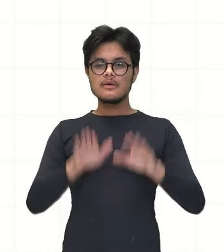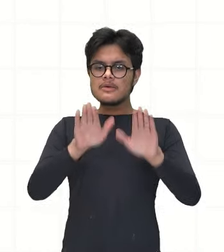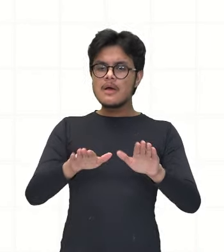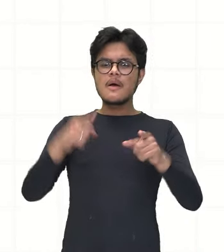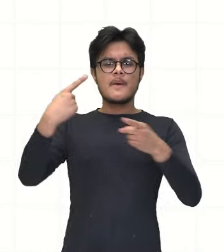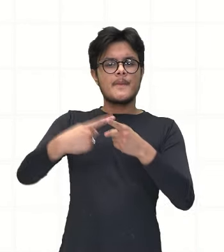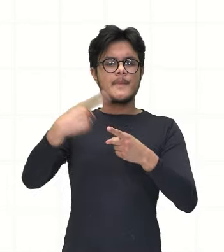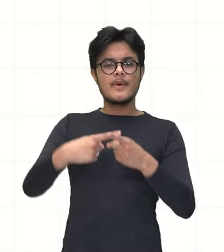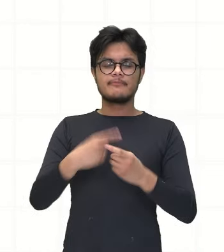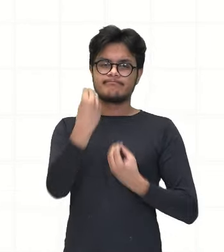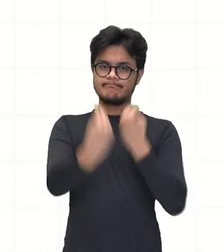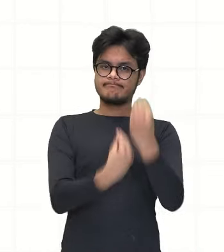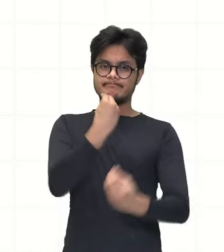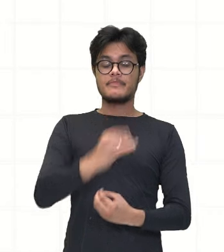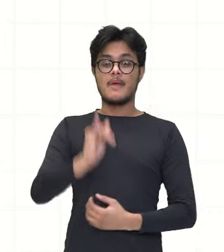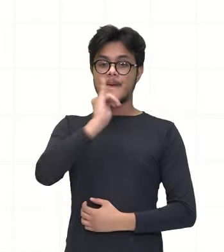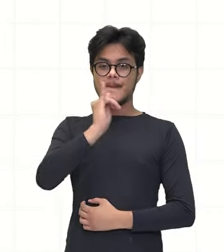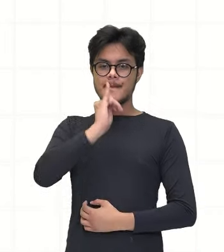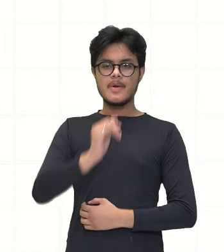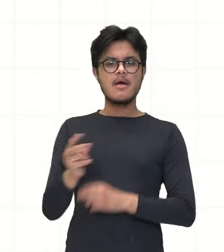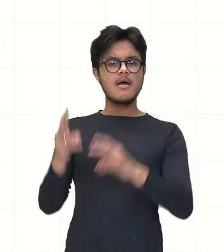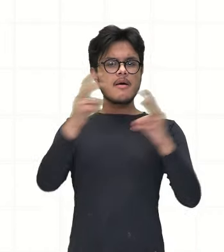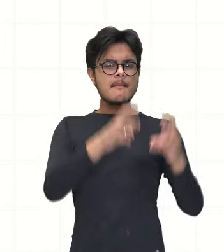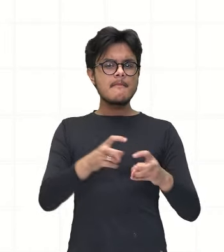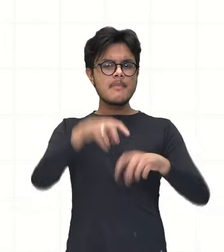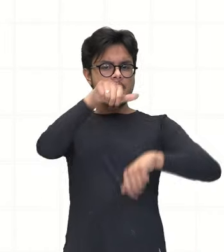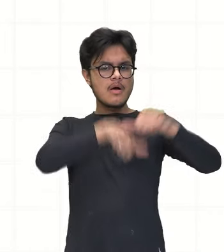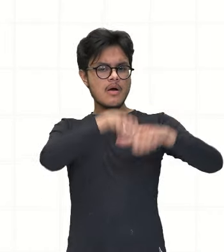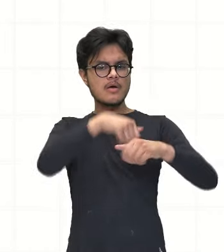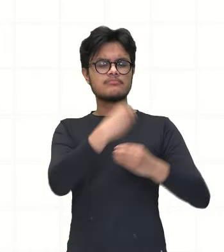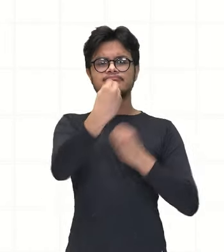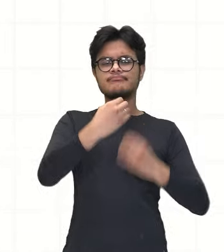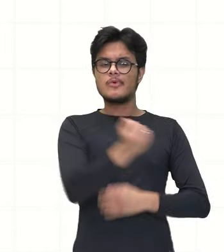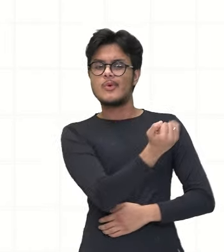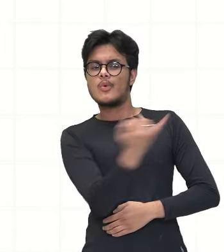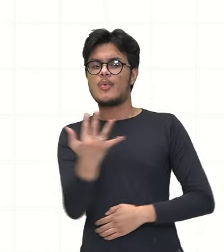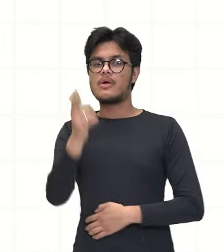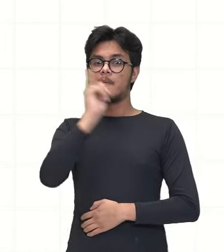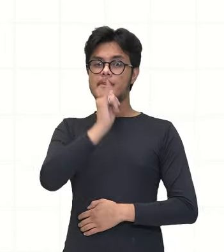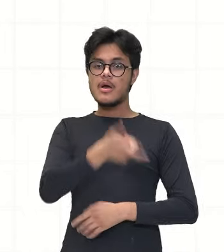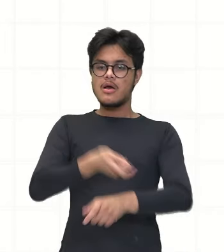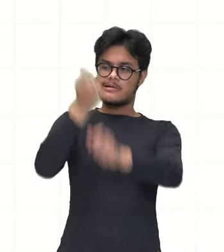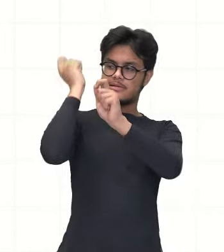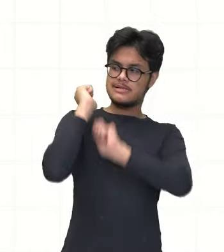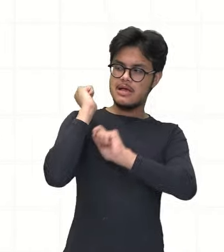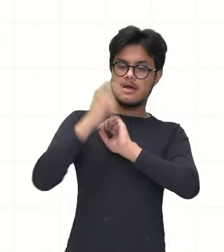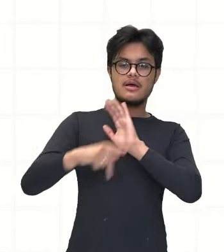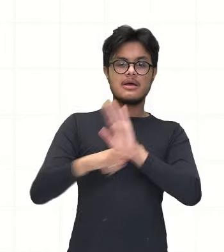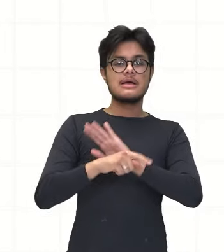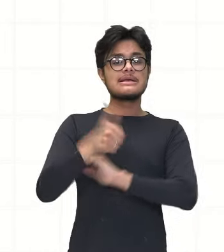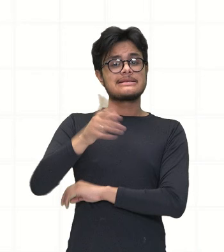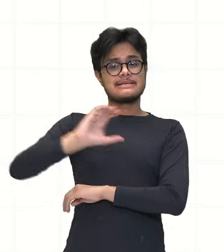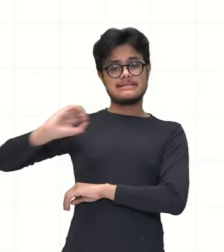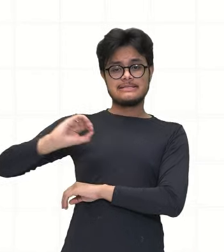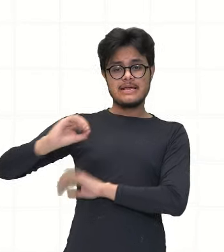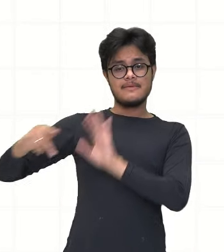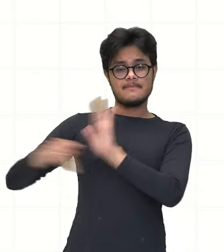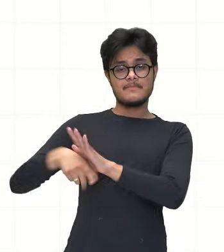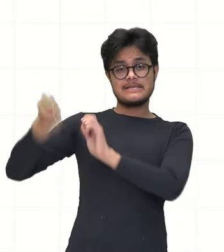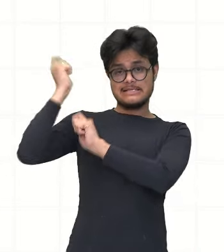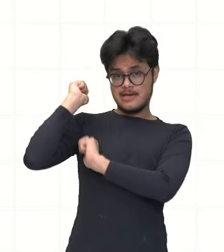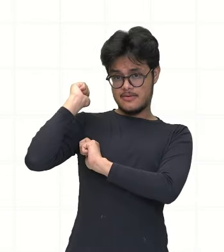precisa verificar quanto que equivale em tijolo sem sacos de cimento.